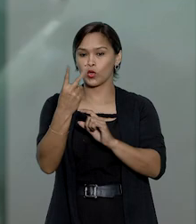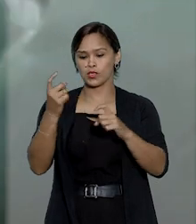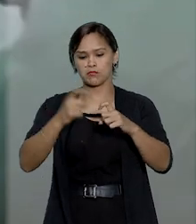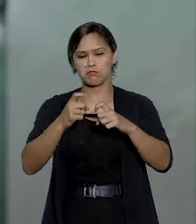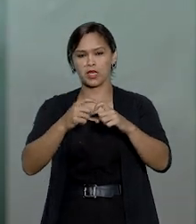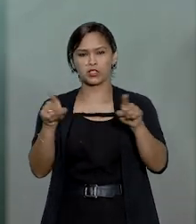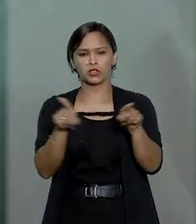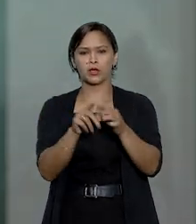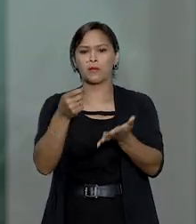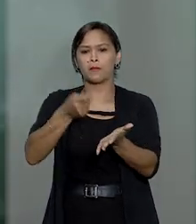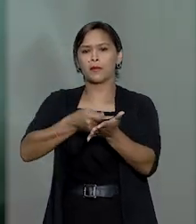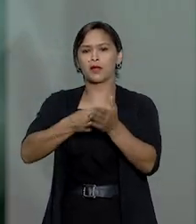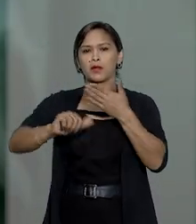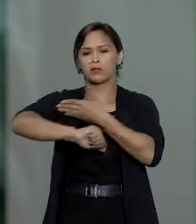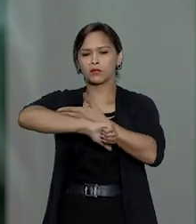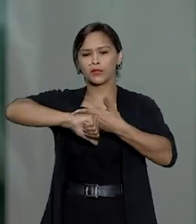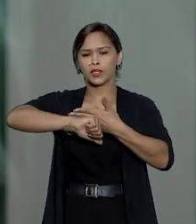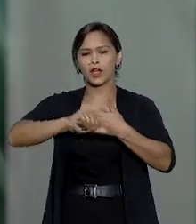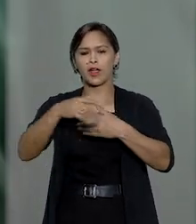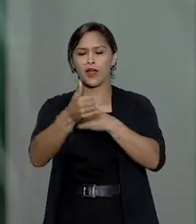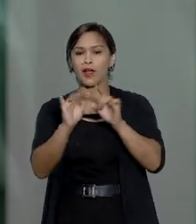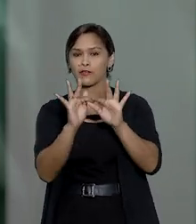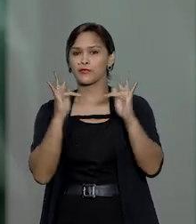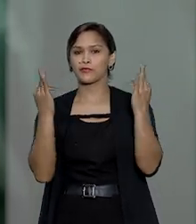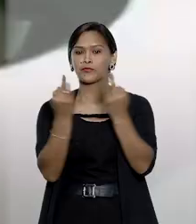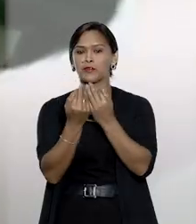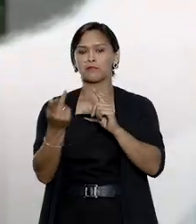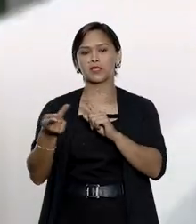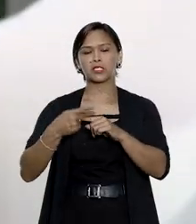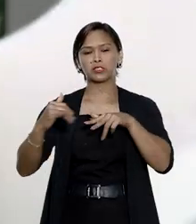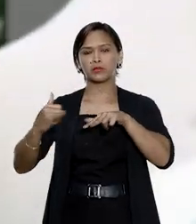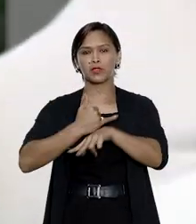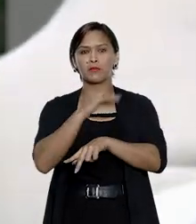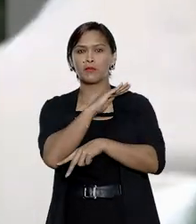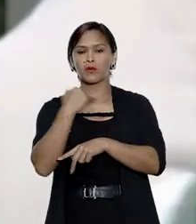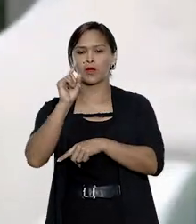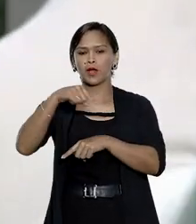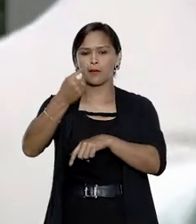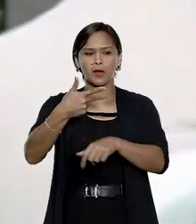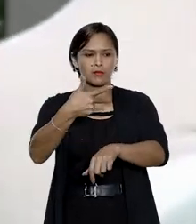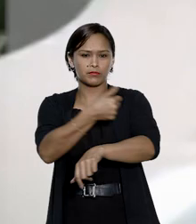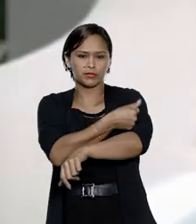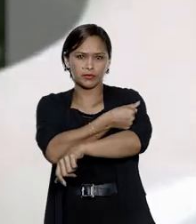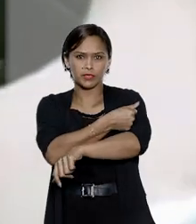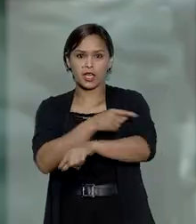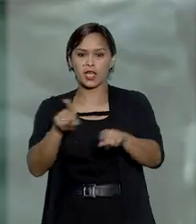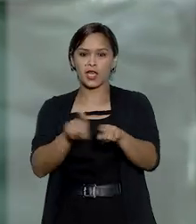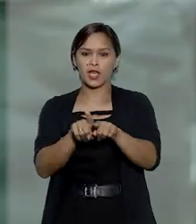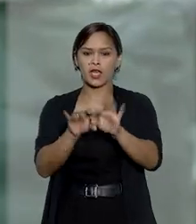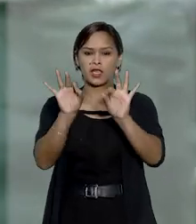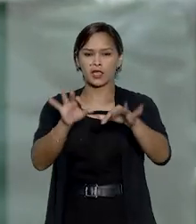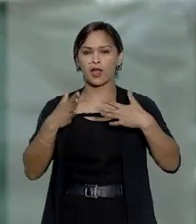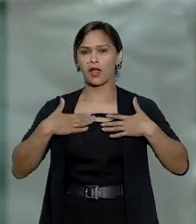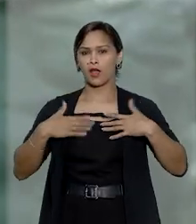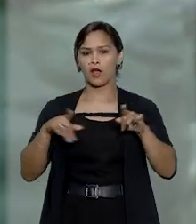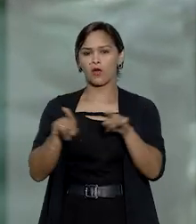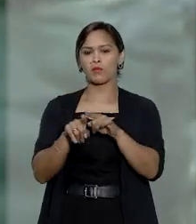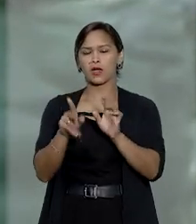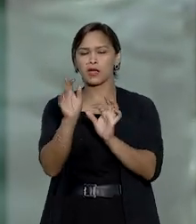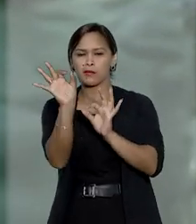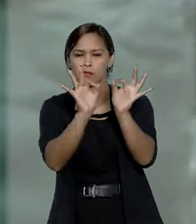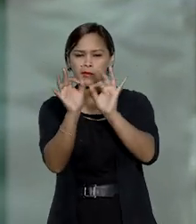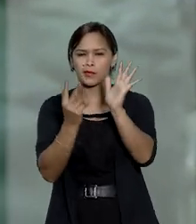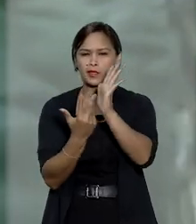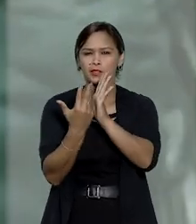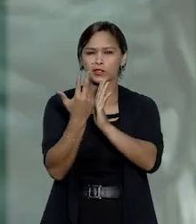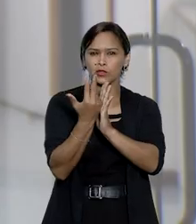ao pagamento de danos morais à família de um paciente que morreu após a aplicação de anestesia na preparação de cirurgia para